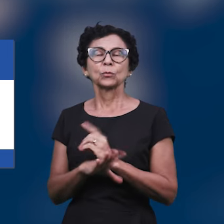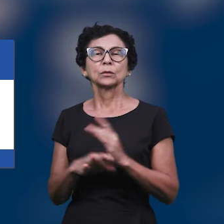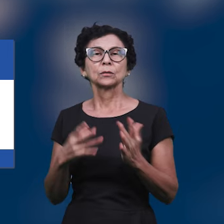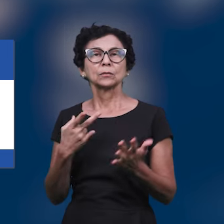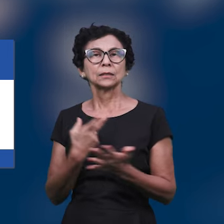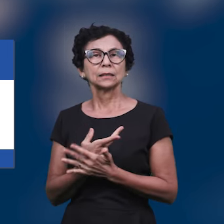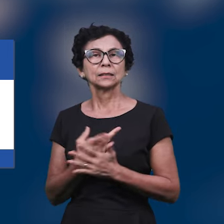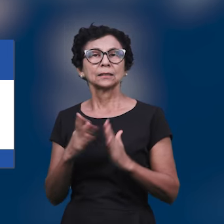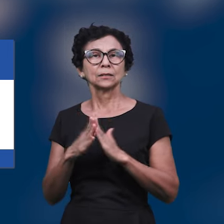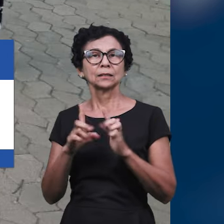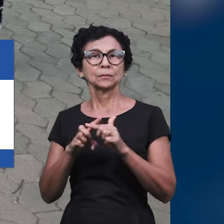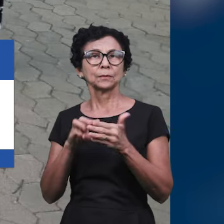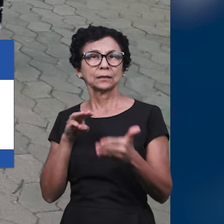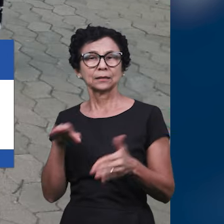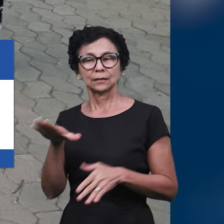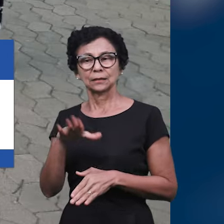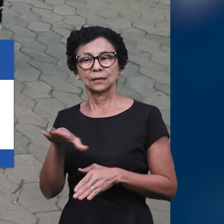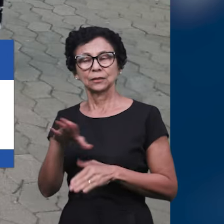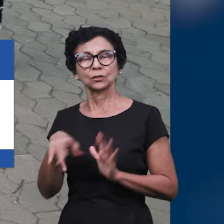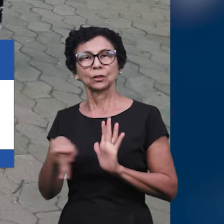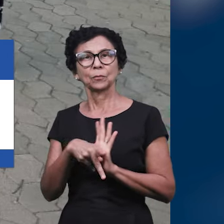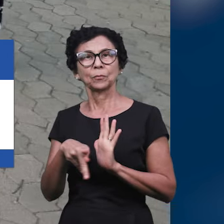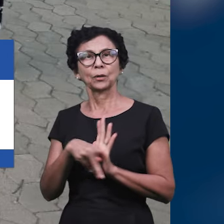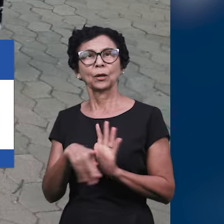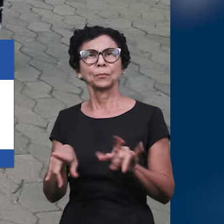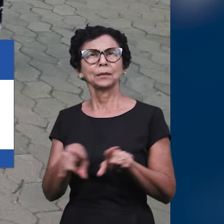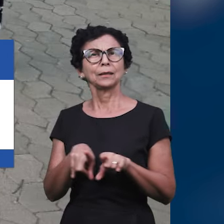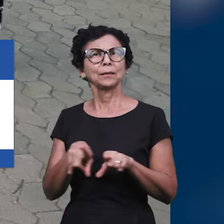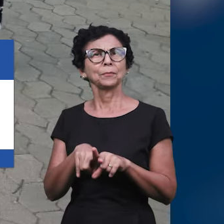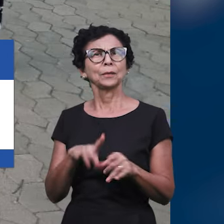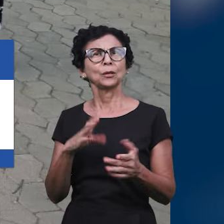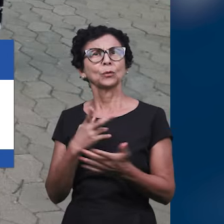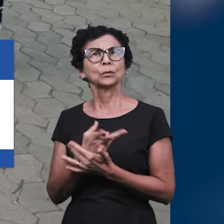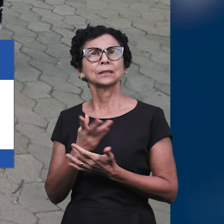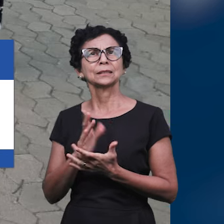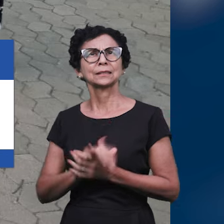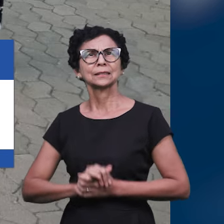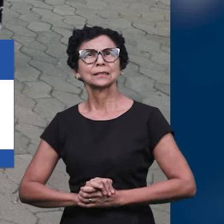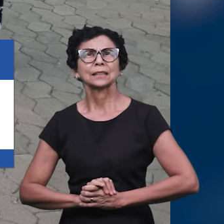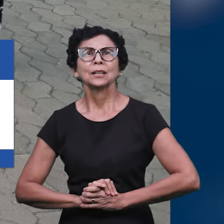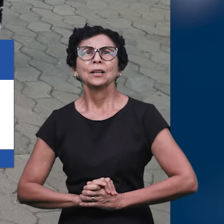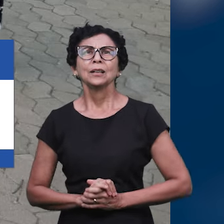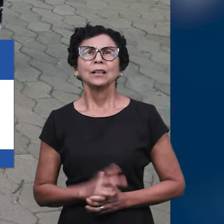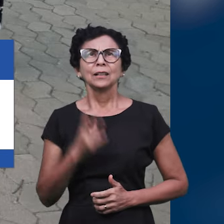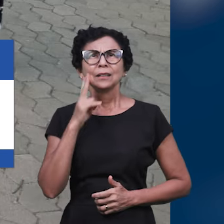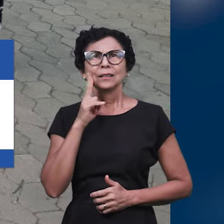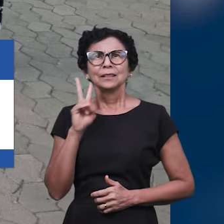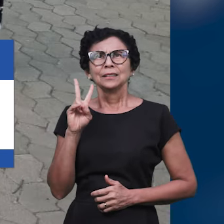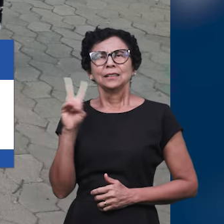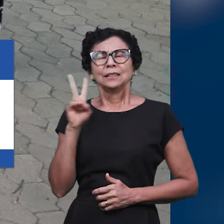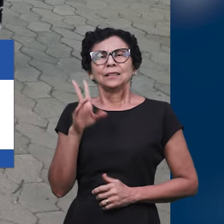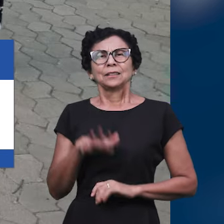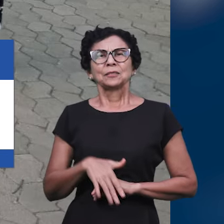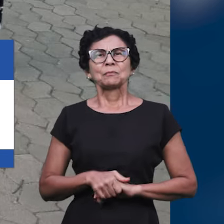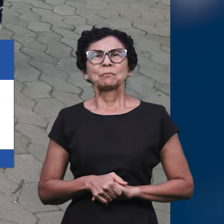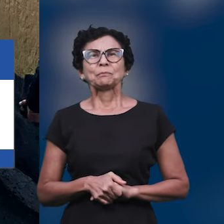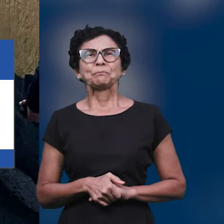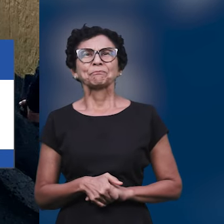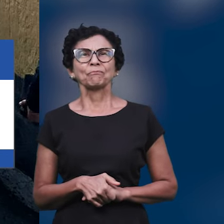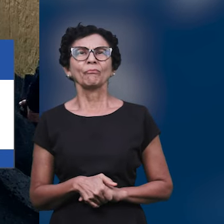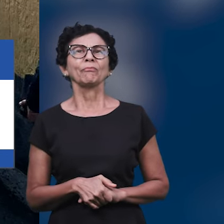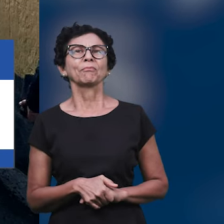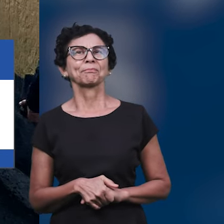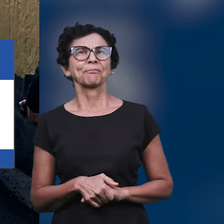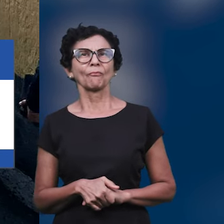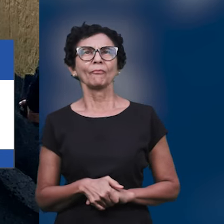de Itacibá 2. Um evento similar aconteceu, foi realizado pela região de Santana, que também participou de uma caravana